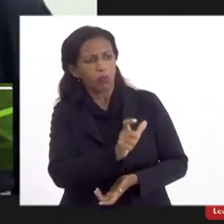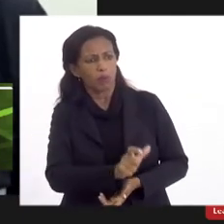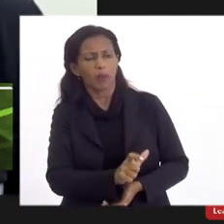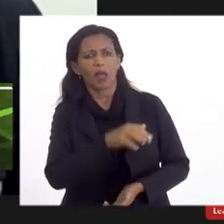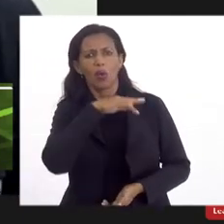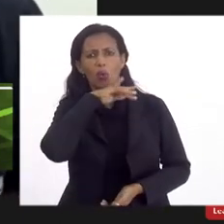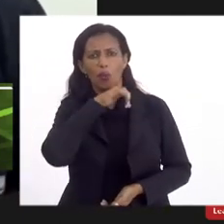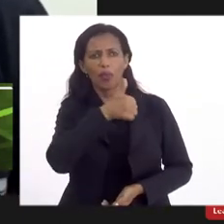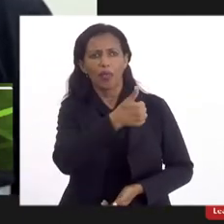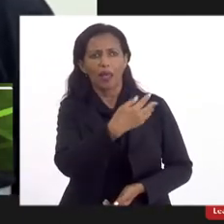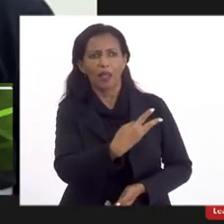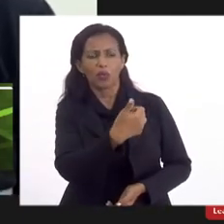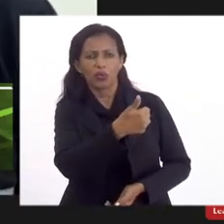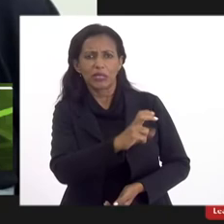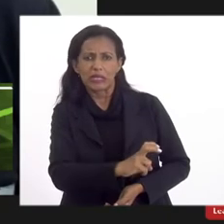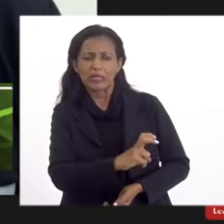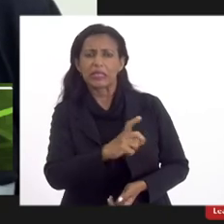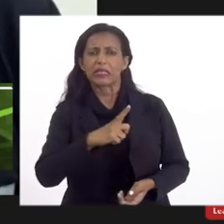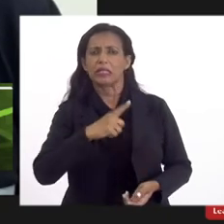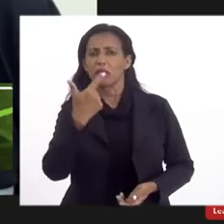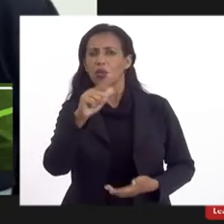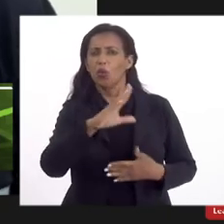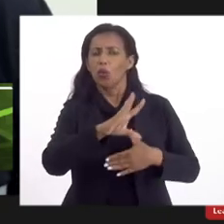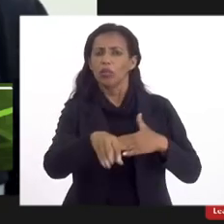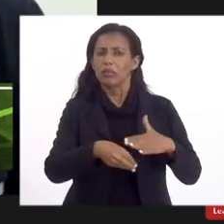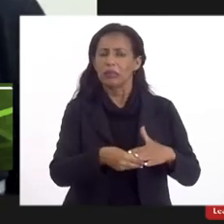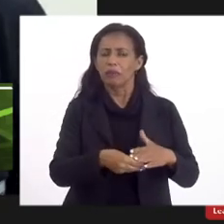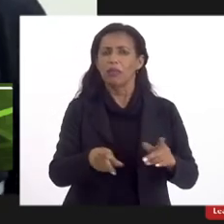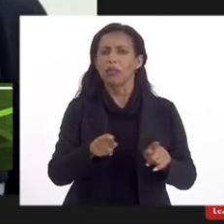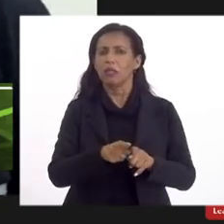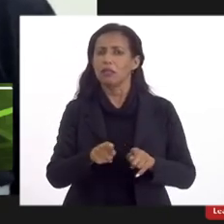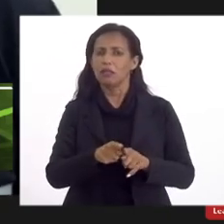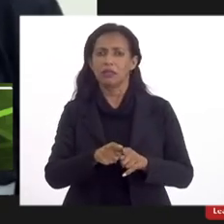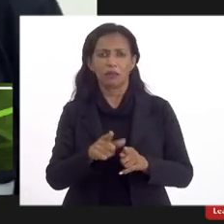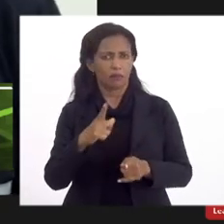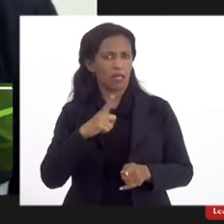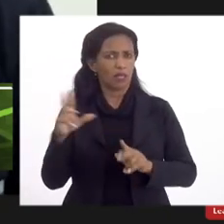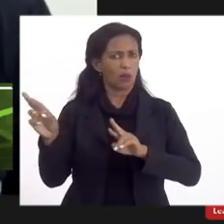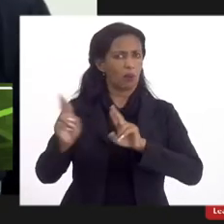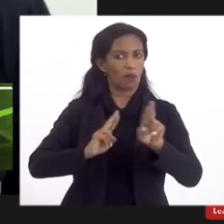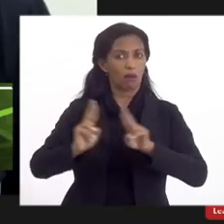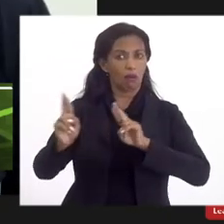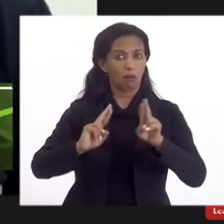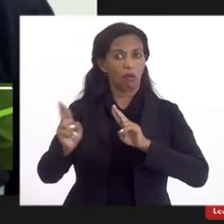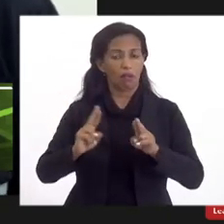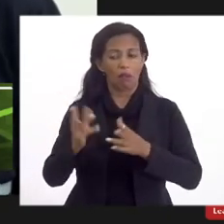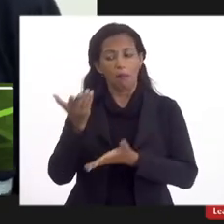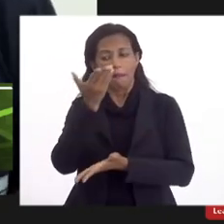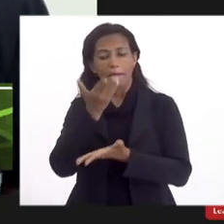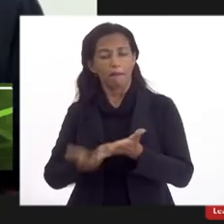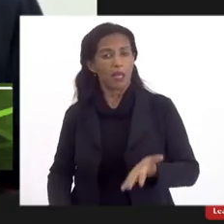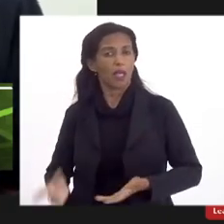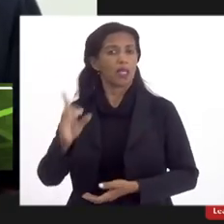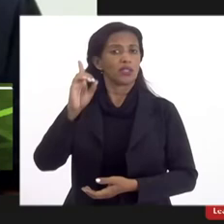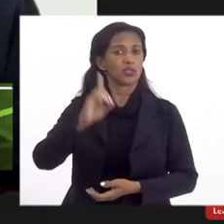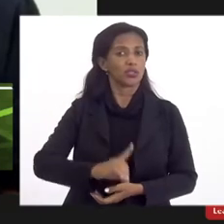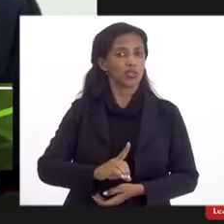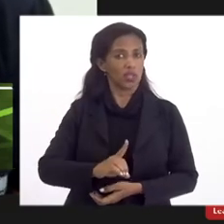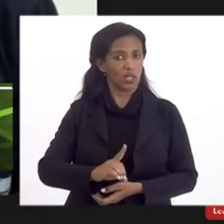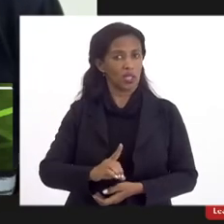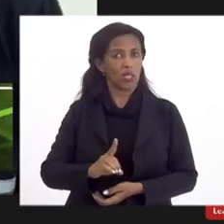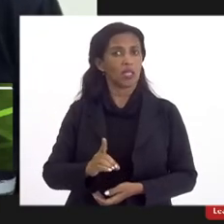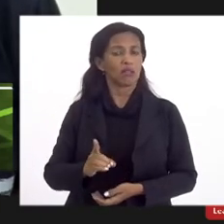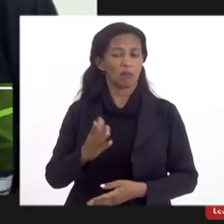15 tem outras emendas aditivas também isso tem uma relação que perde direito viola